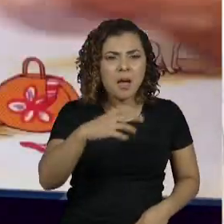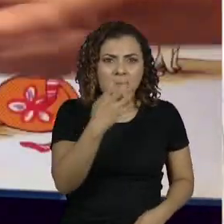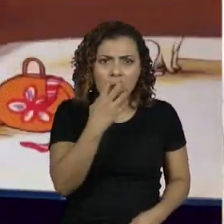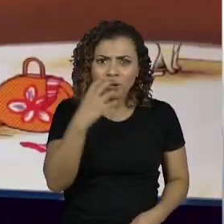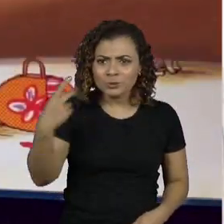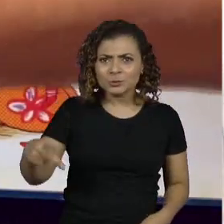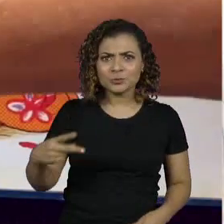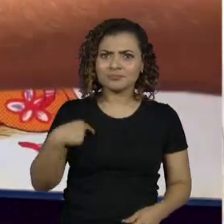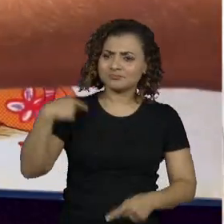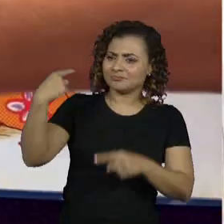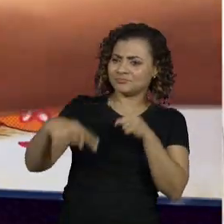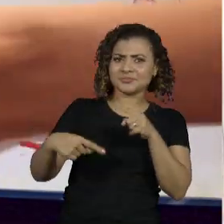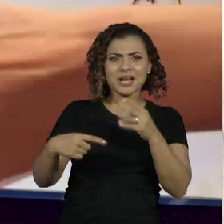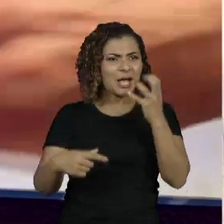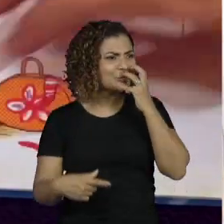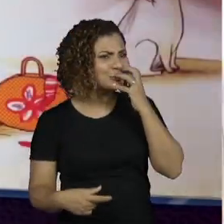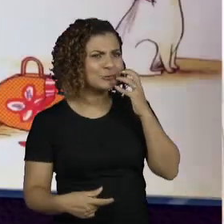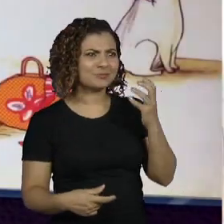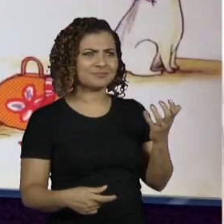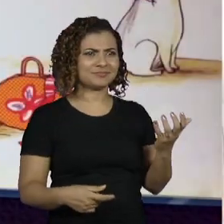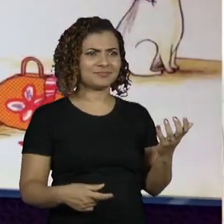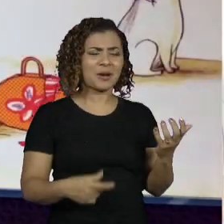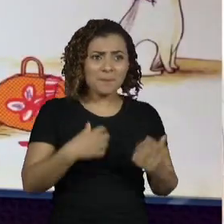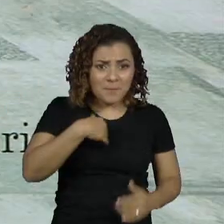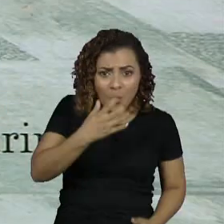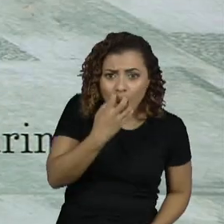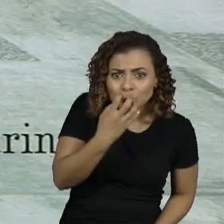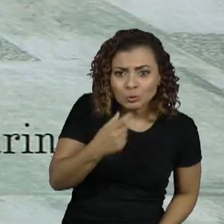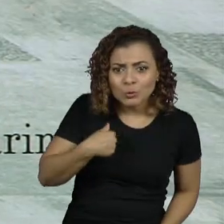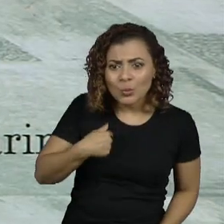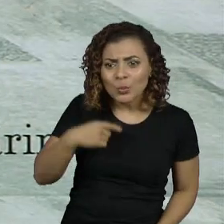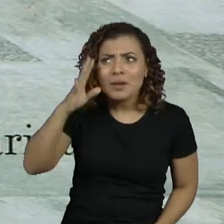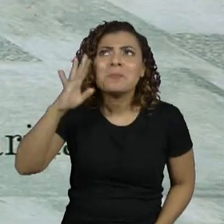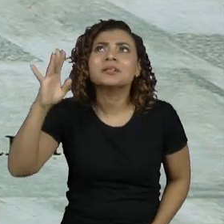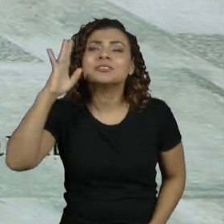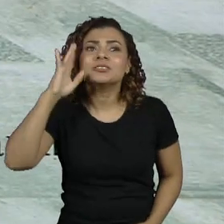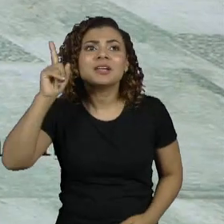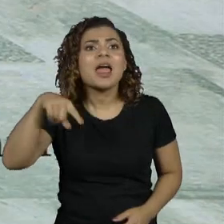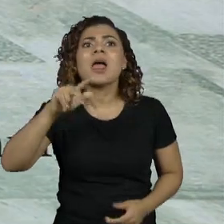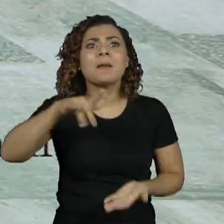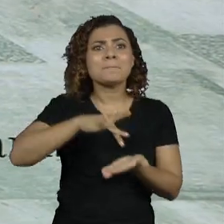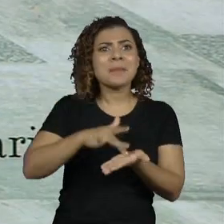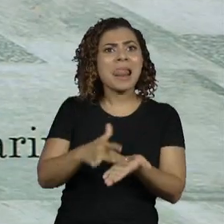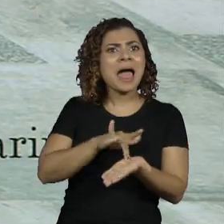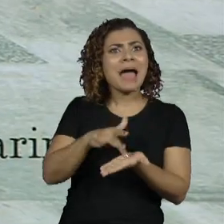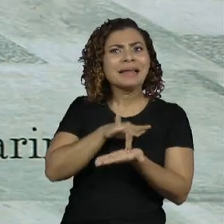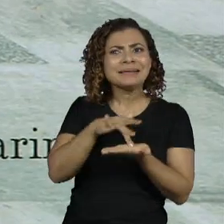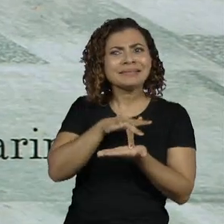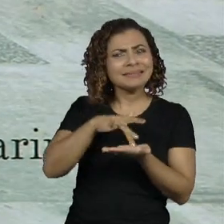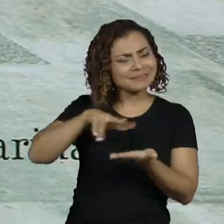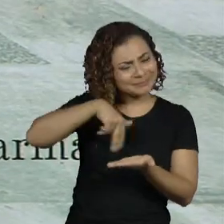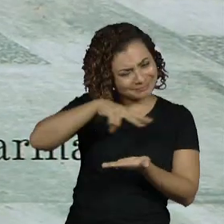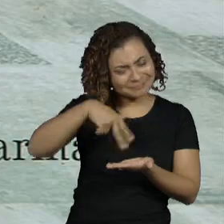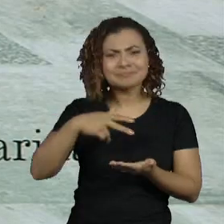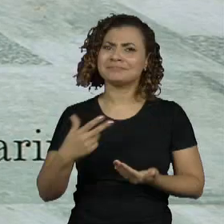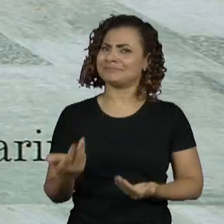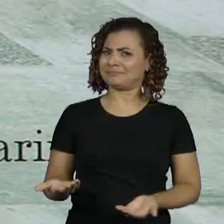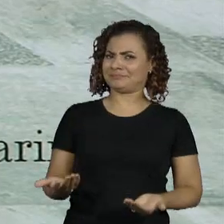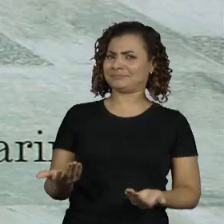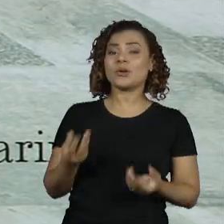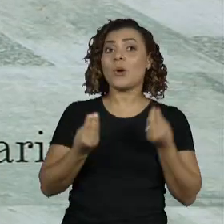acha que não é um cachorro. Meu cachorro acha que é uma bailarina. Como será que continua?